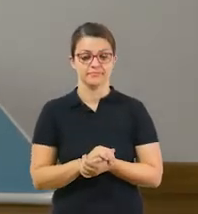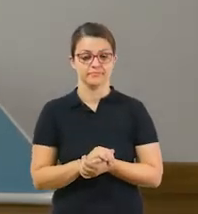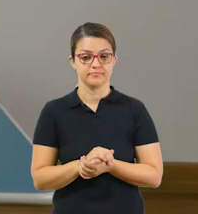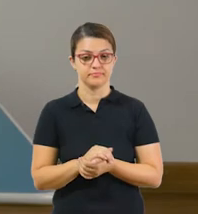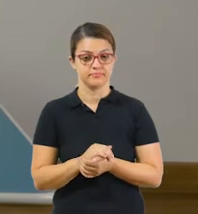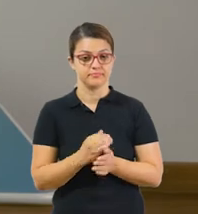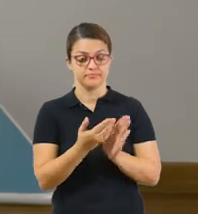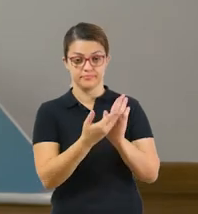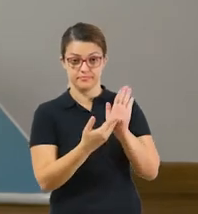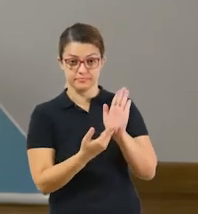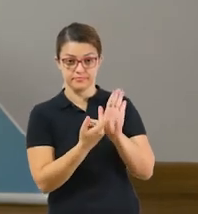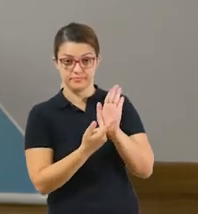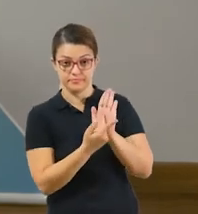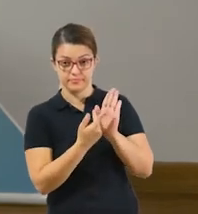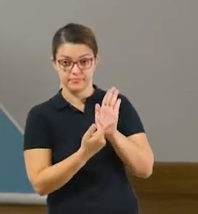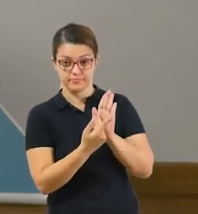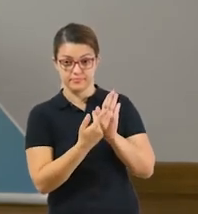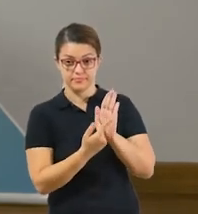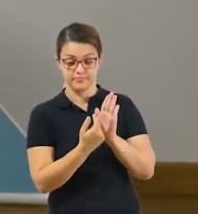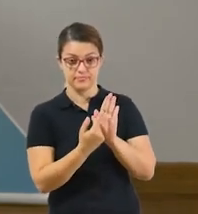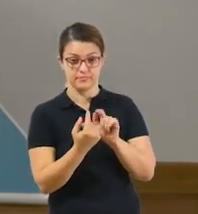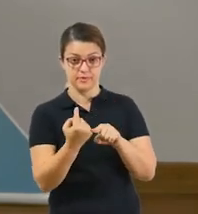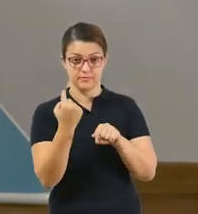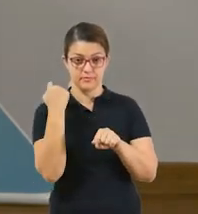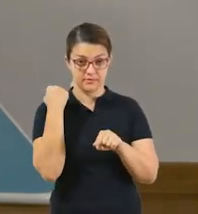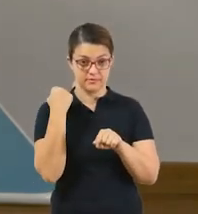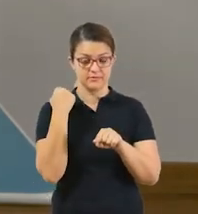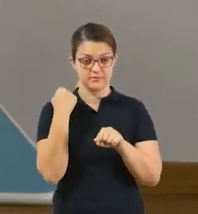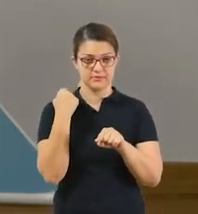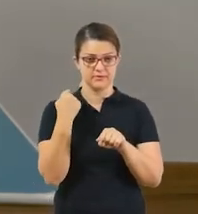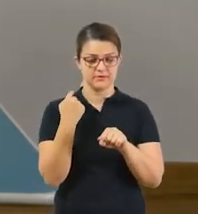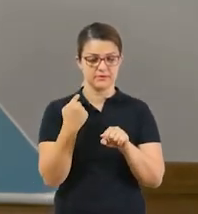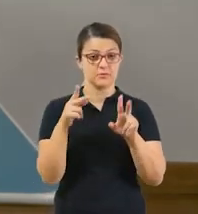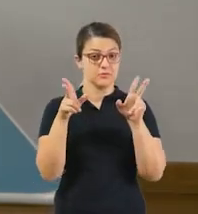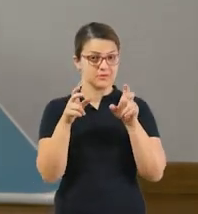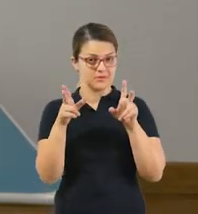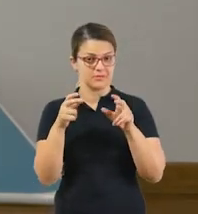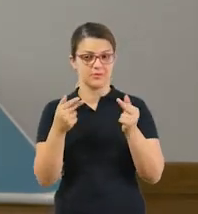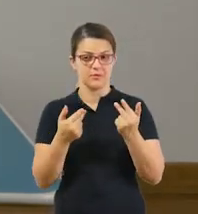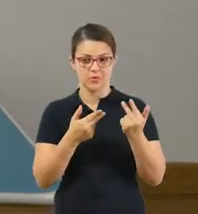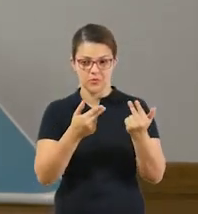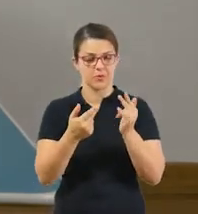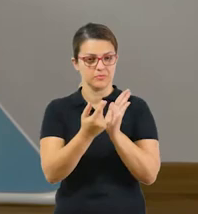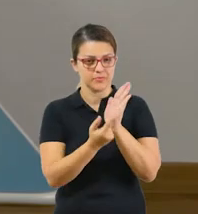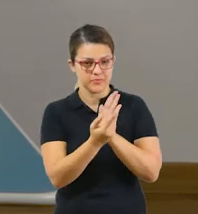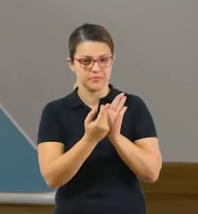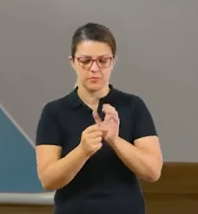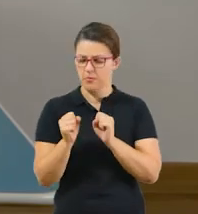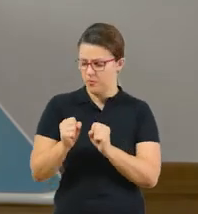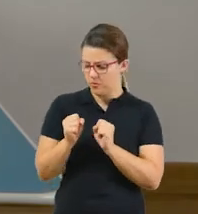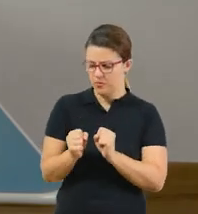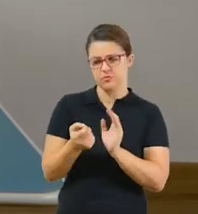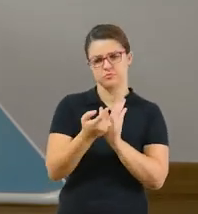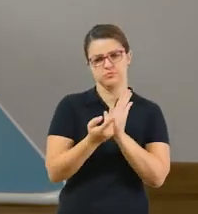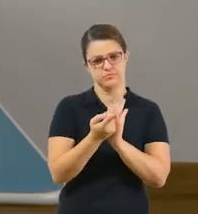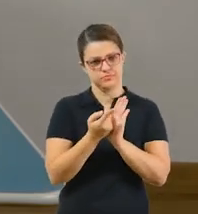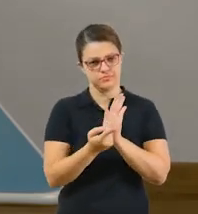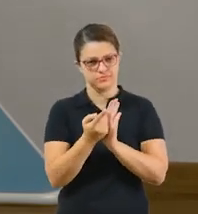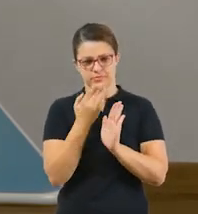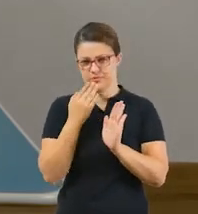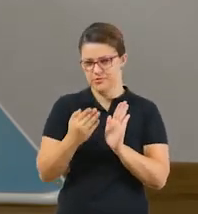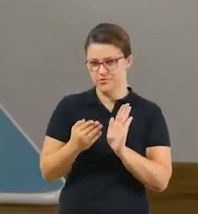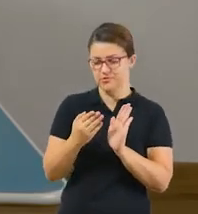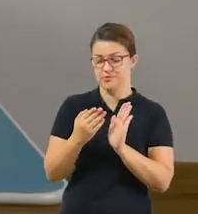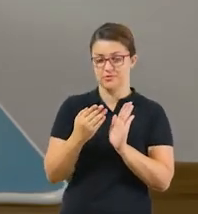gente? Então vamos lá, eu trouxe a ilustração da quadrinha da semana passada, que o tema é o mesmo, né? Você pode ilustrar,